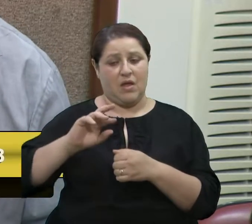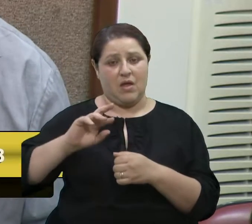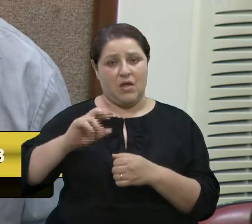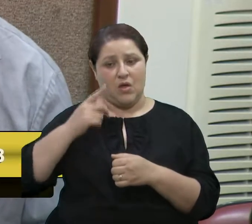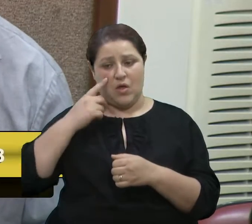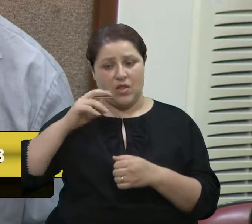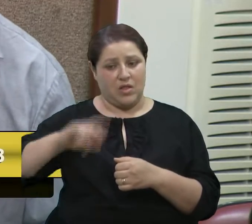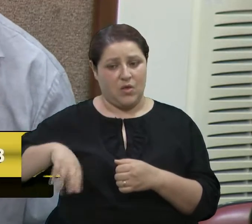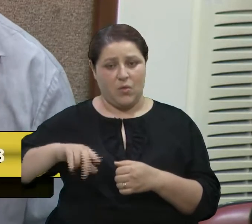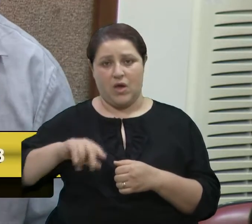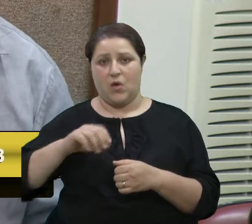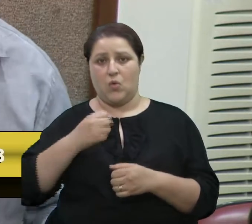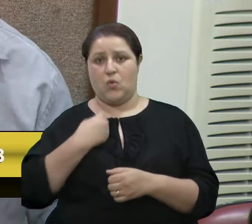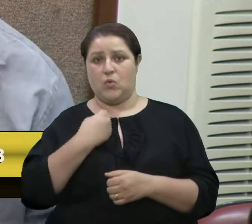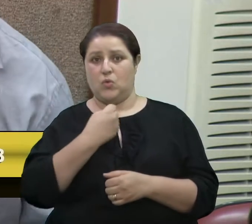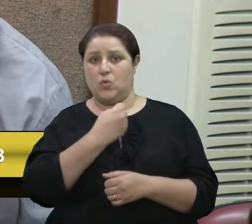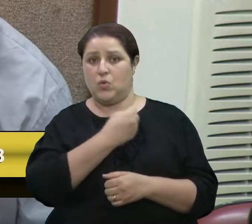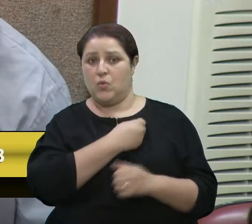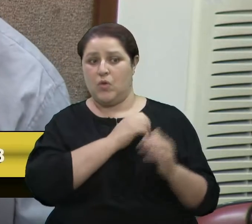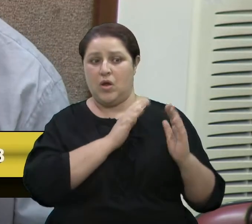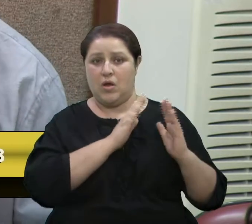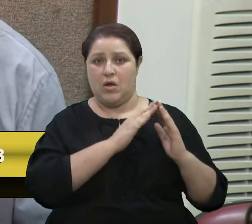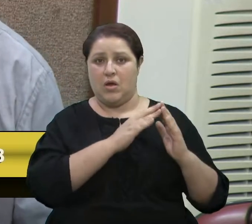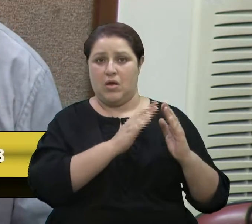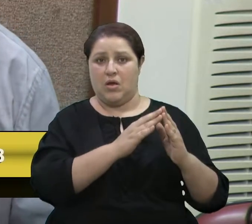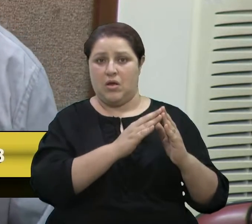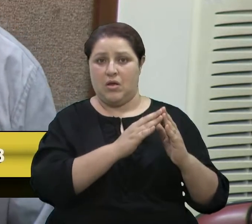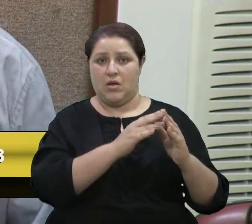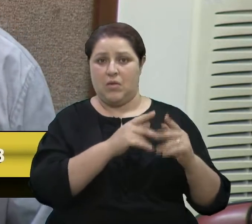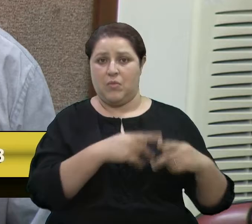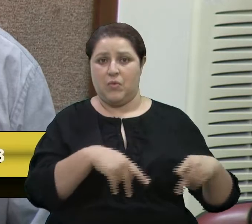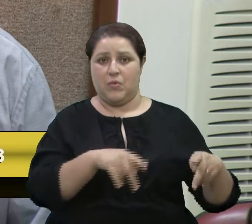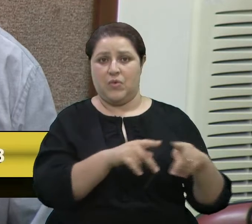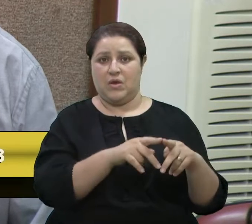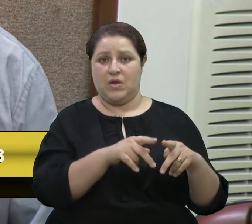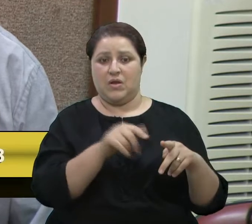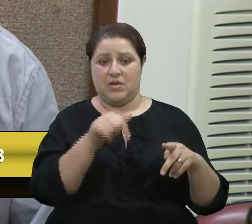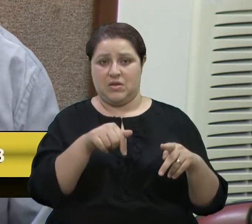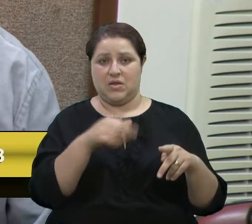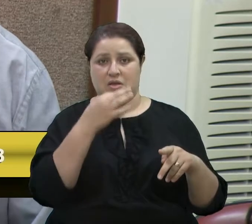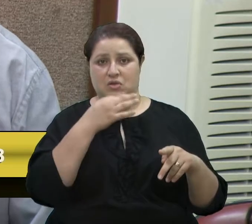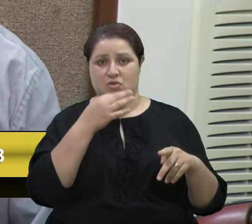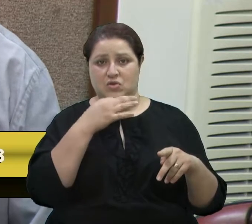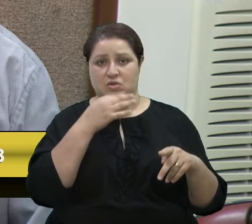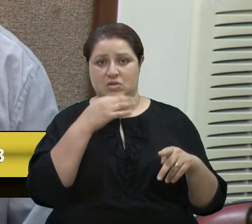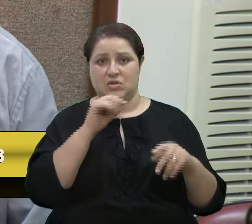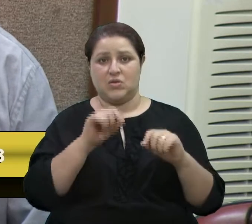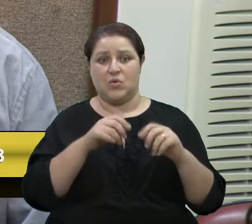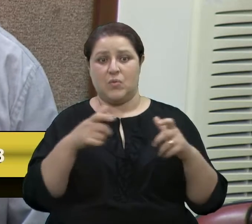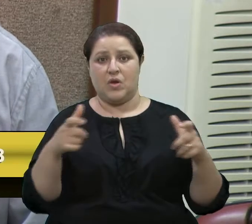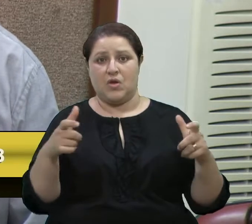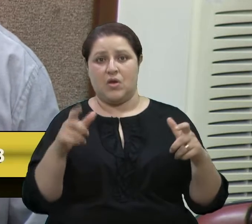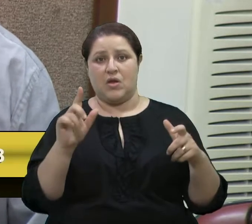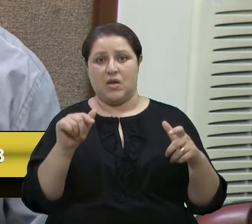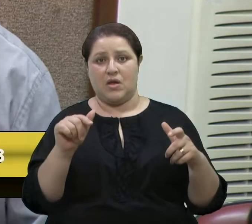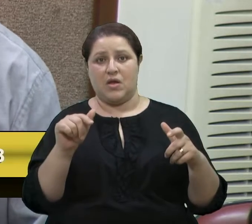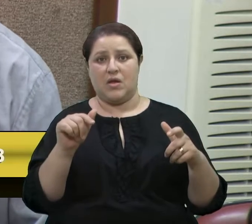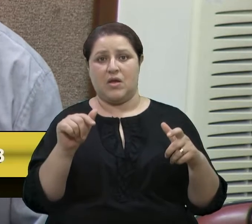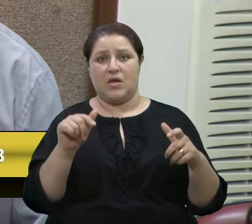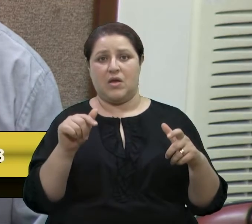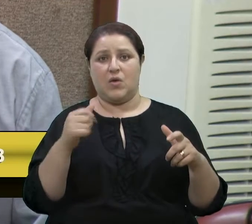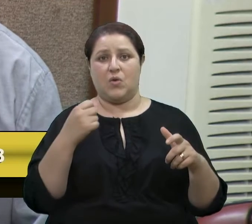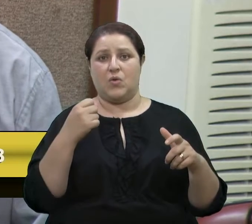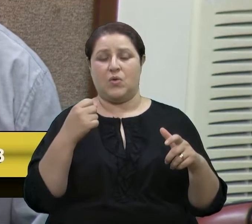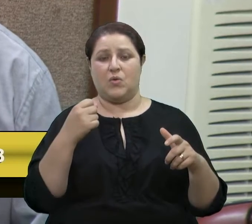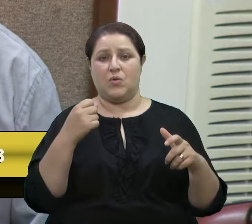moradias populares que veio para Caxias, foi quando estava o mundo na da